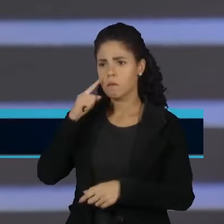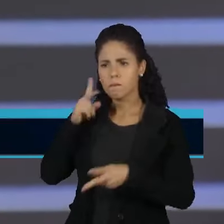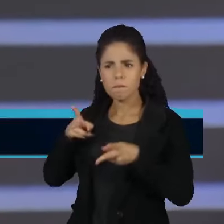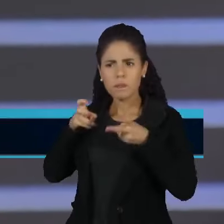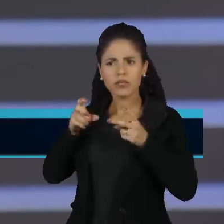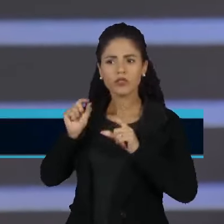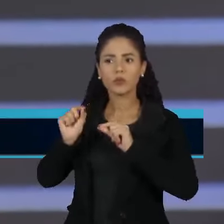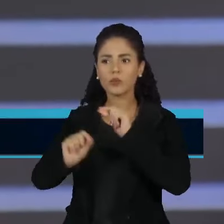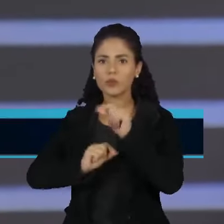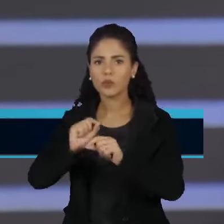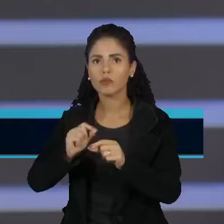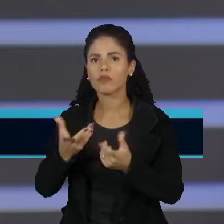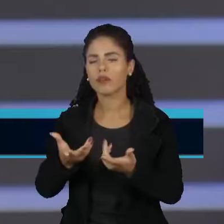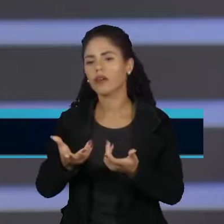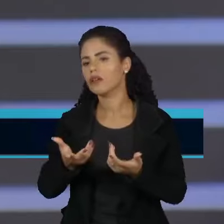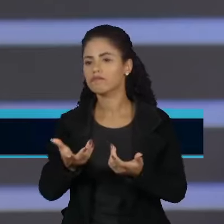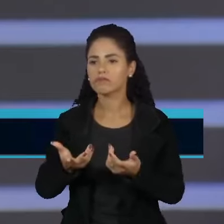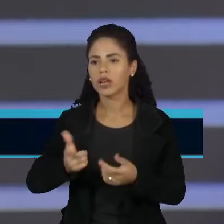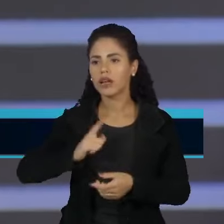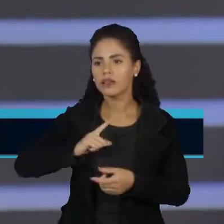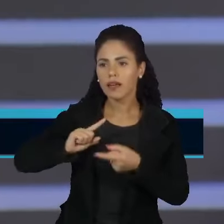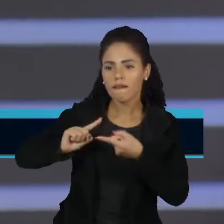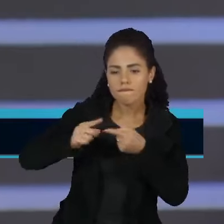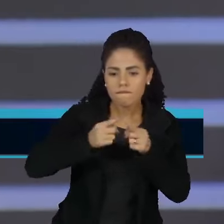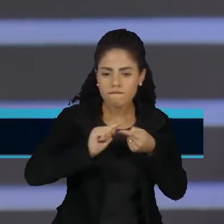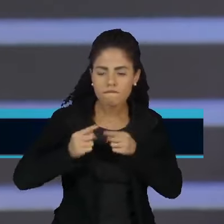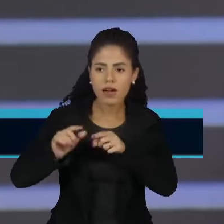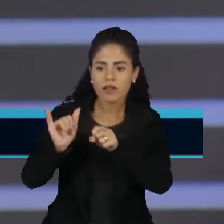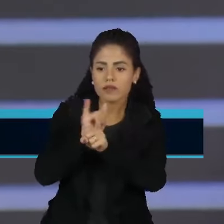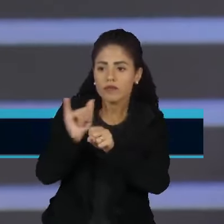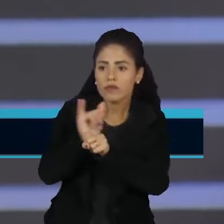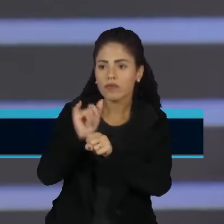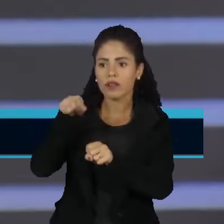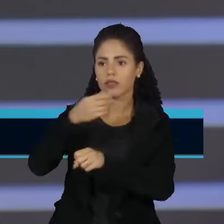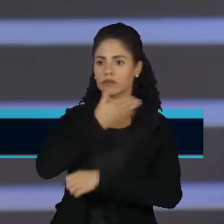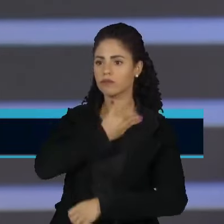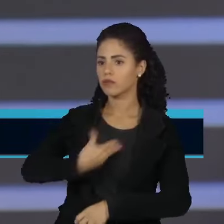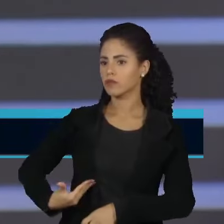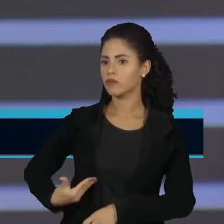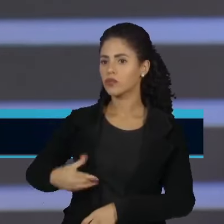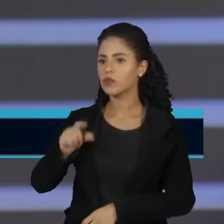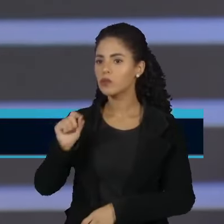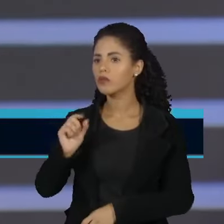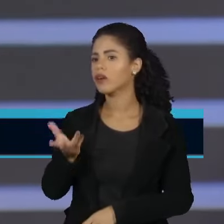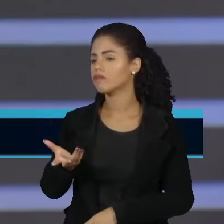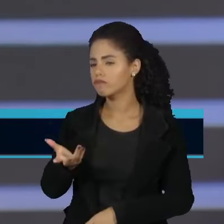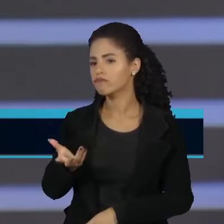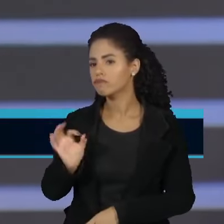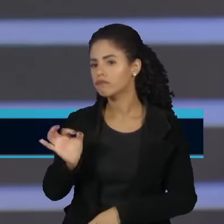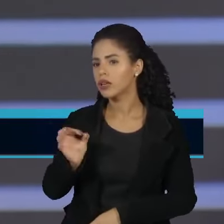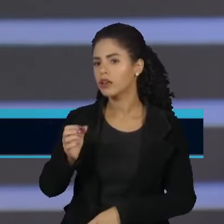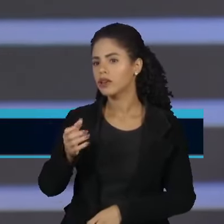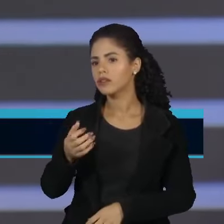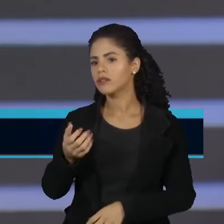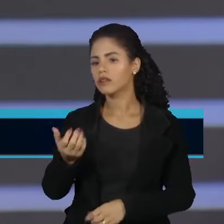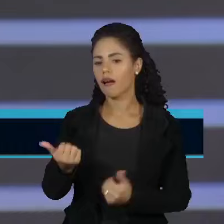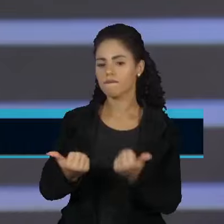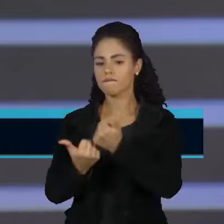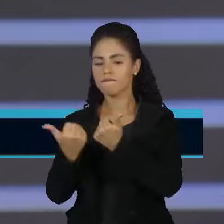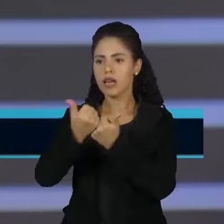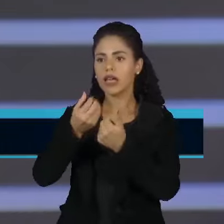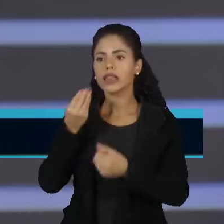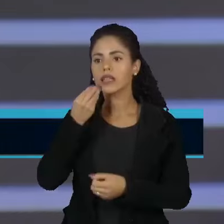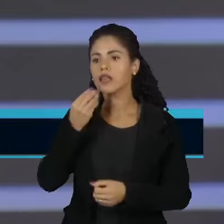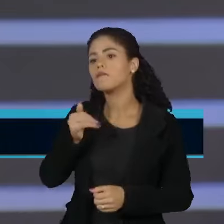tem alguém assumindo um cargo de articulação política nesse governo que está ocupando lugar de outros ministros.